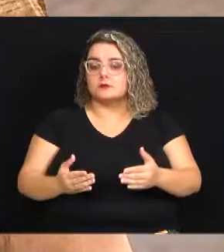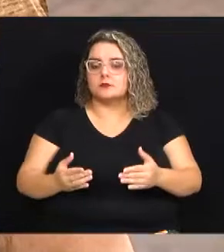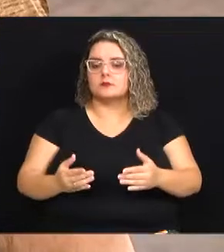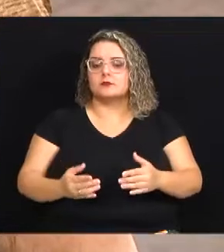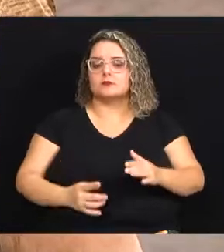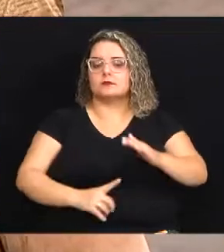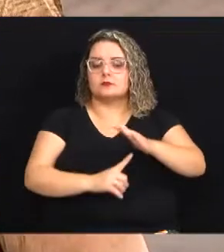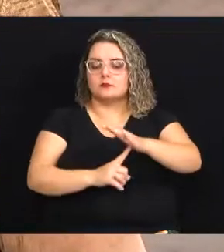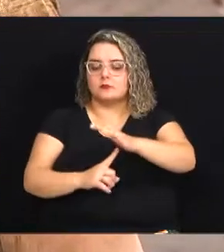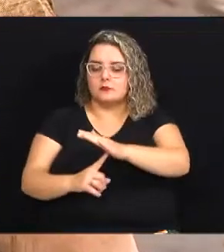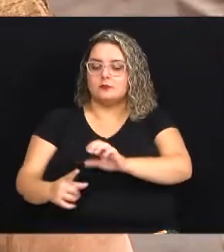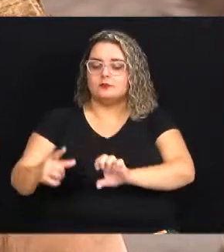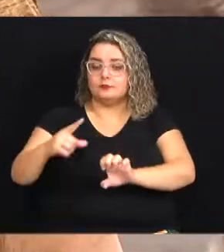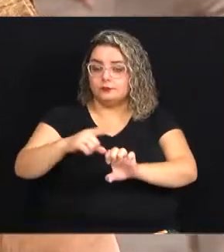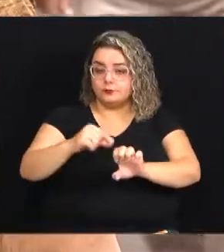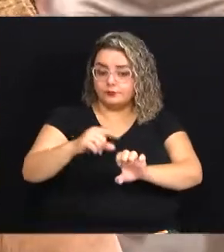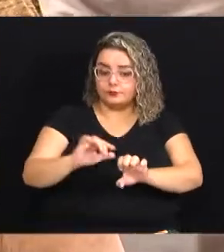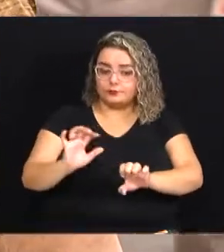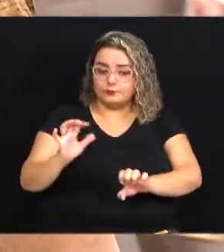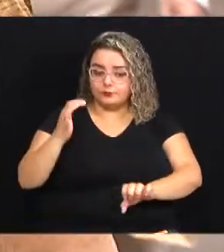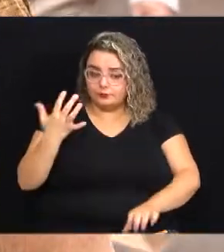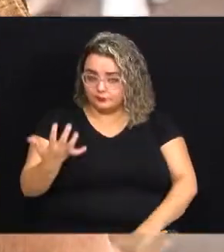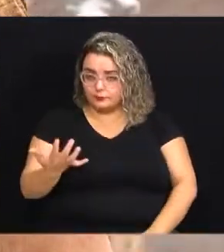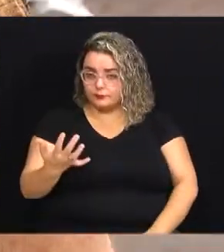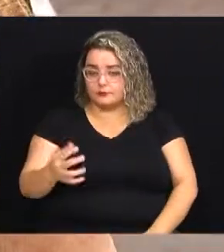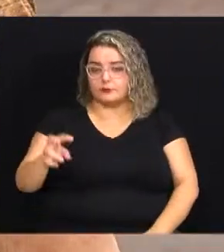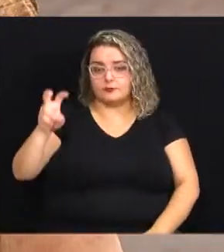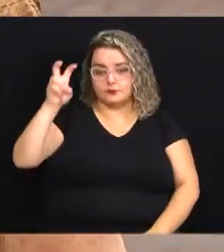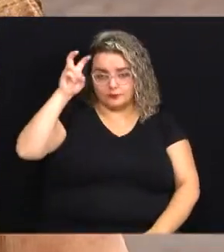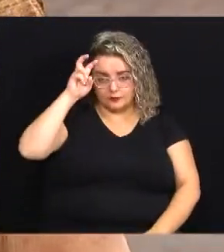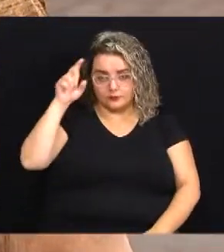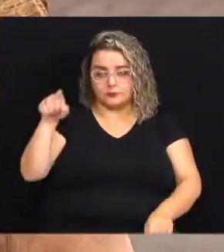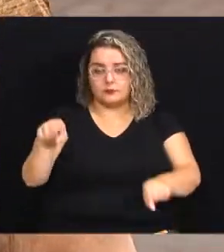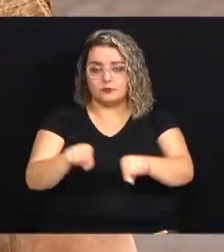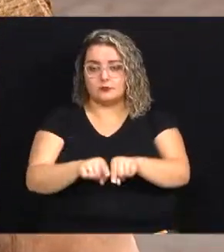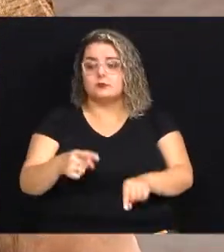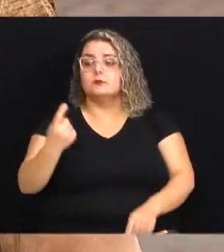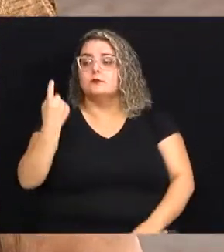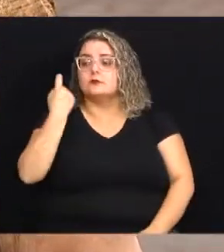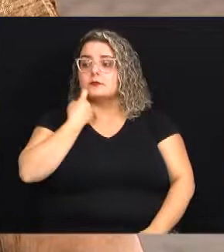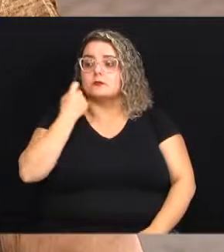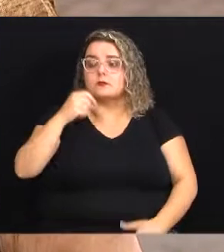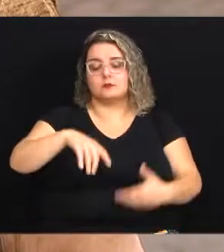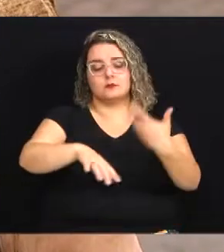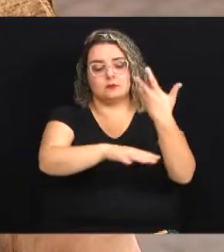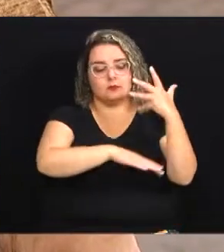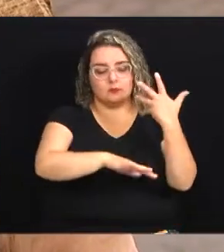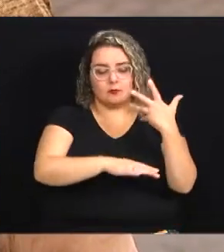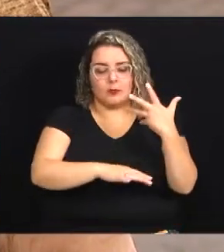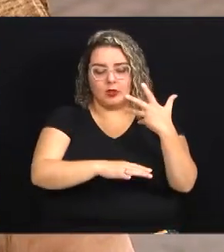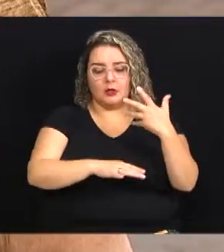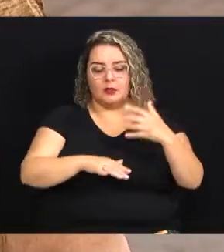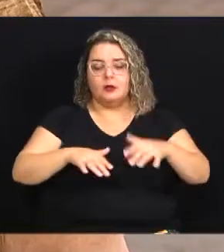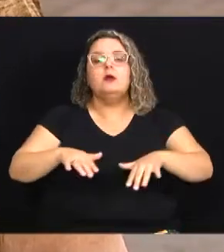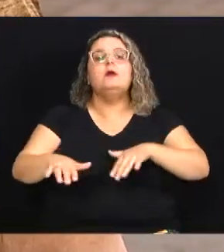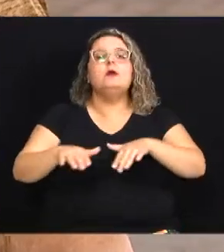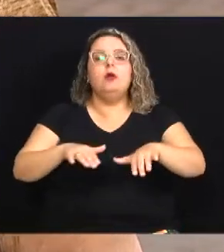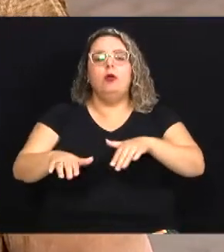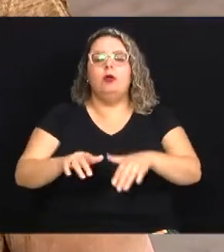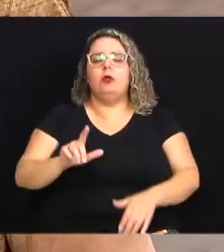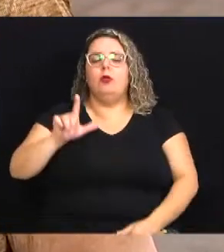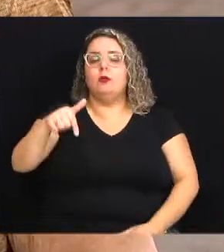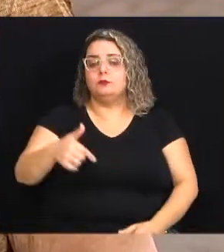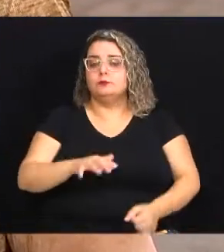feira do empreendedor aqui que acontece quinta e sexta nessa praça esse momento